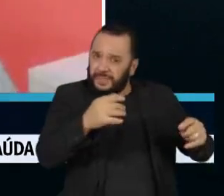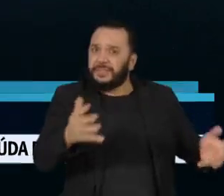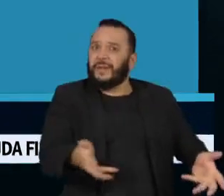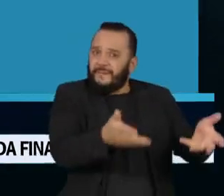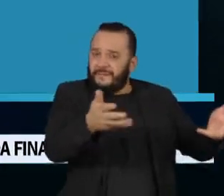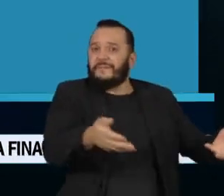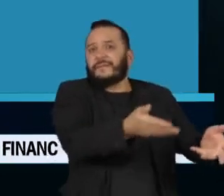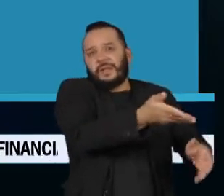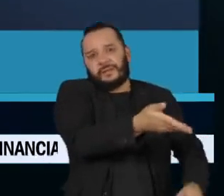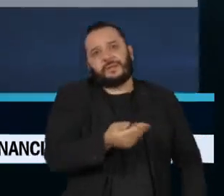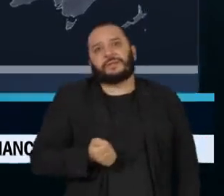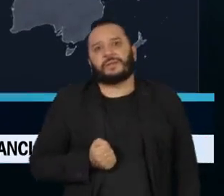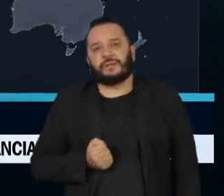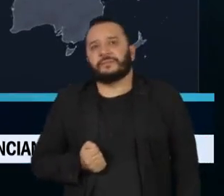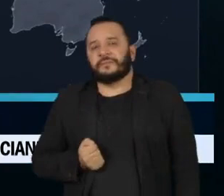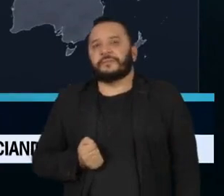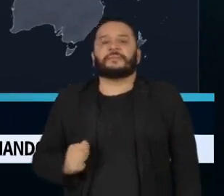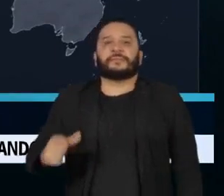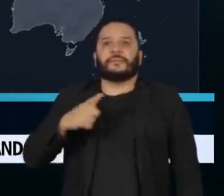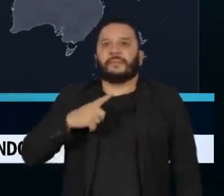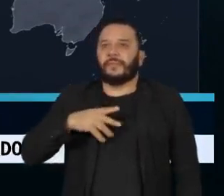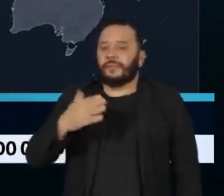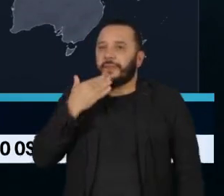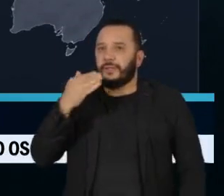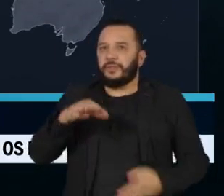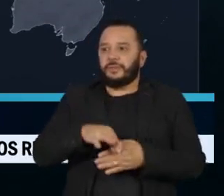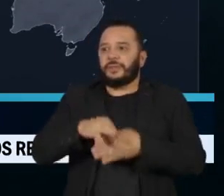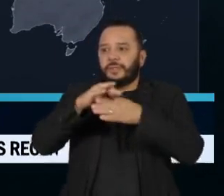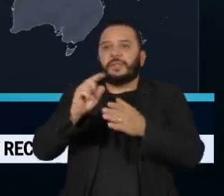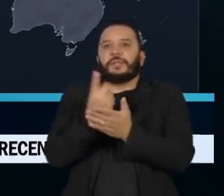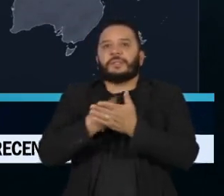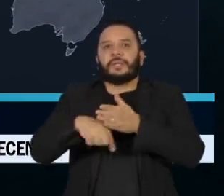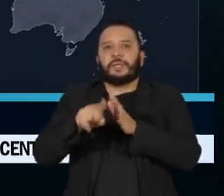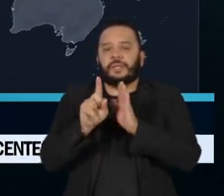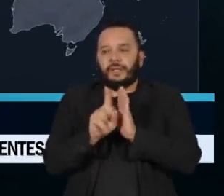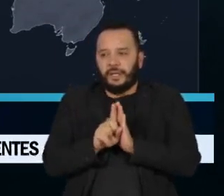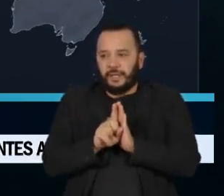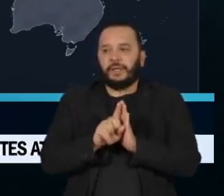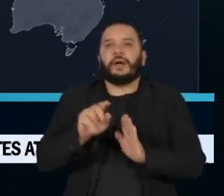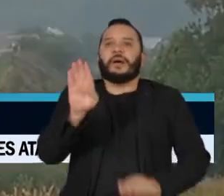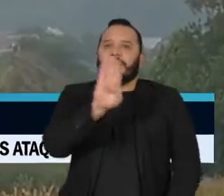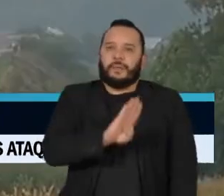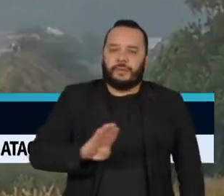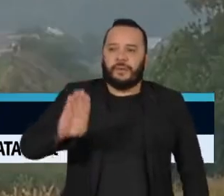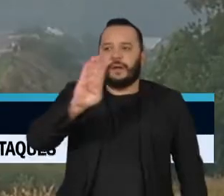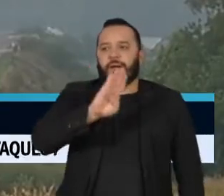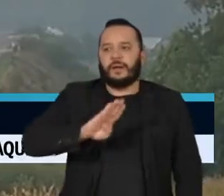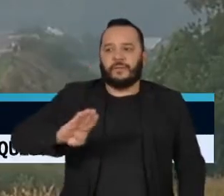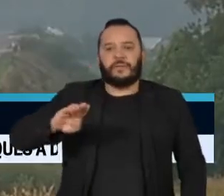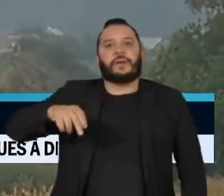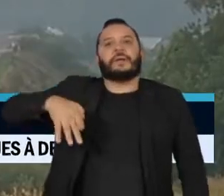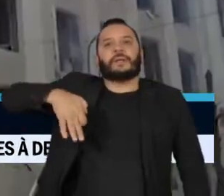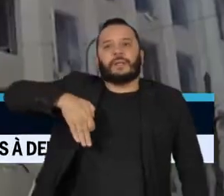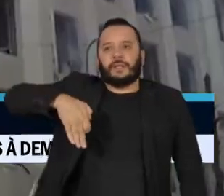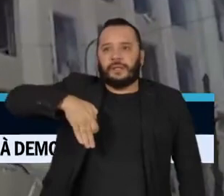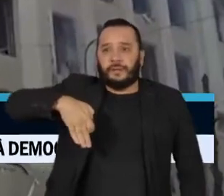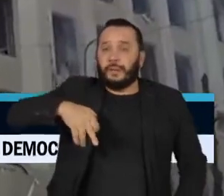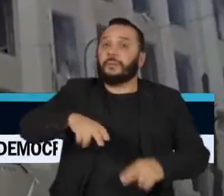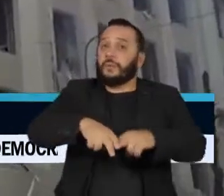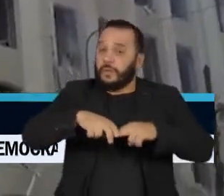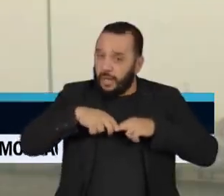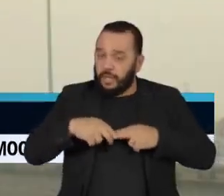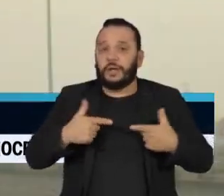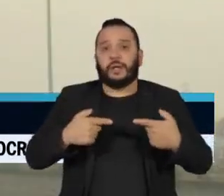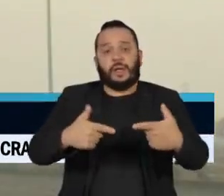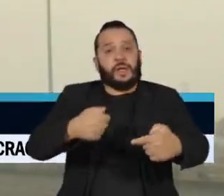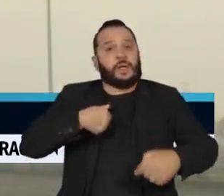humanitária. Uma pauta reivindicada por líderes do Sri Lanka, Barbados e Namíbia. Por causa da guerra na Ucrânia, os países